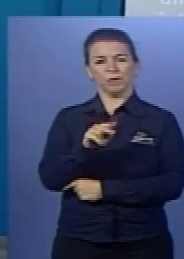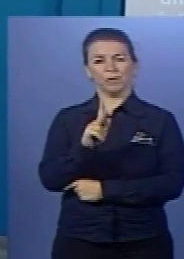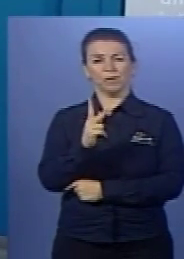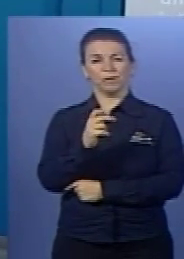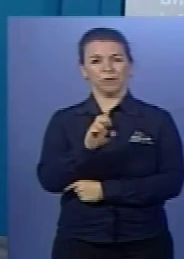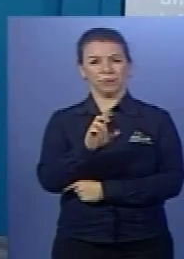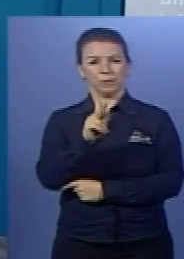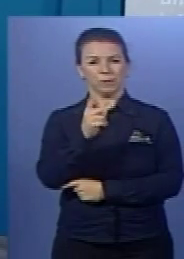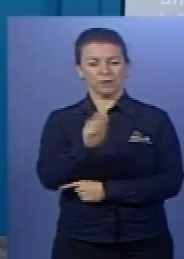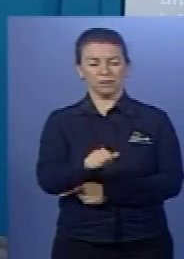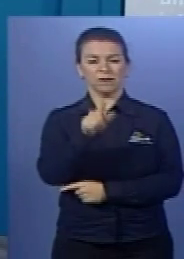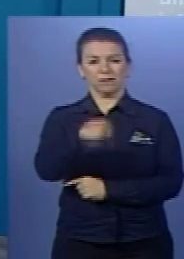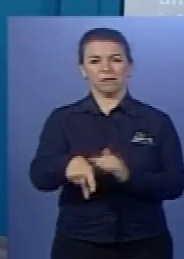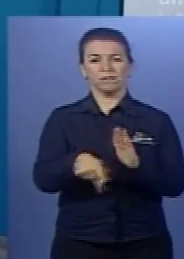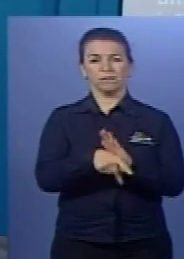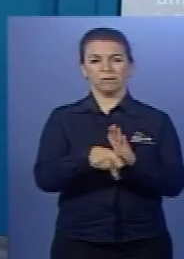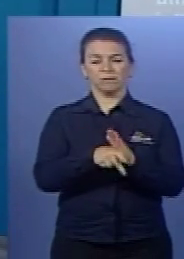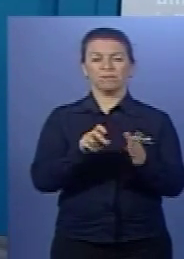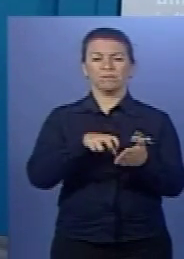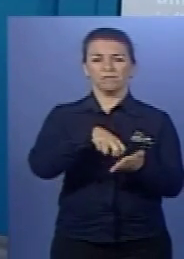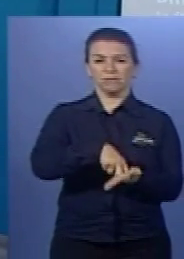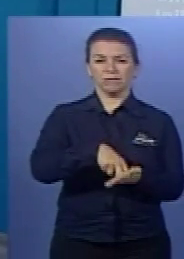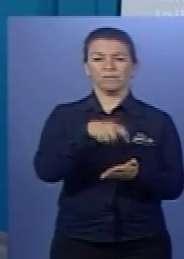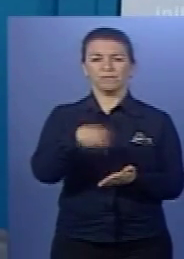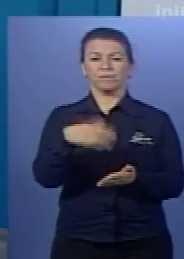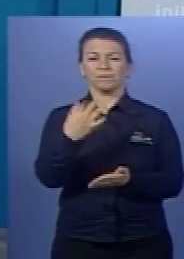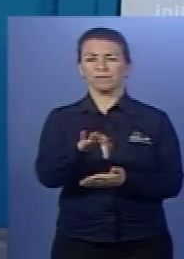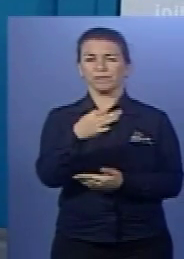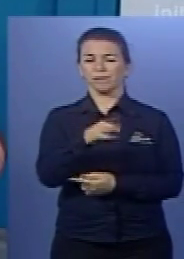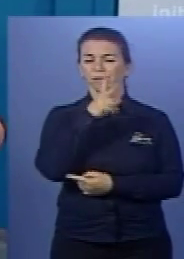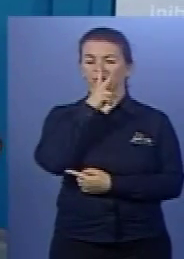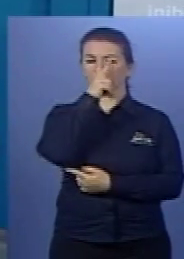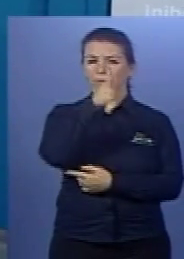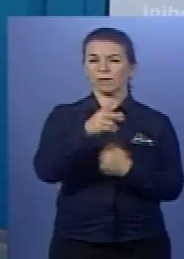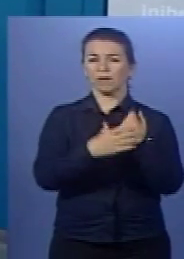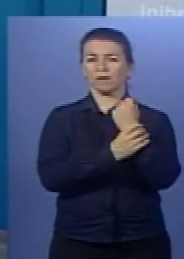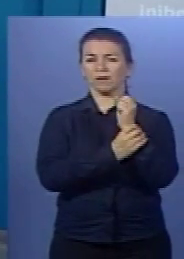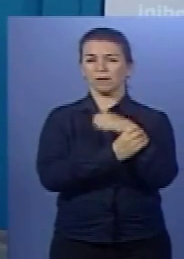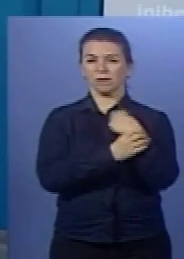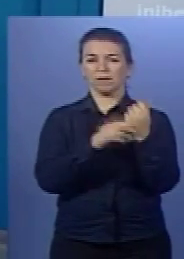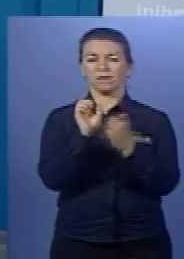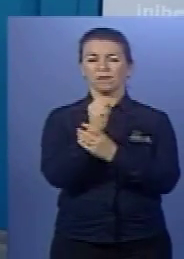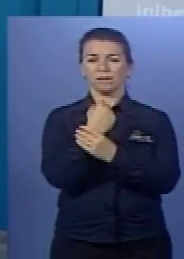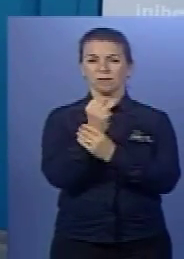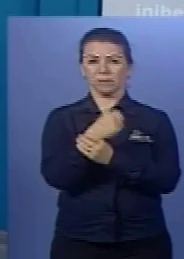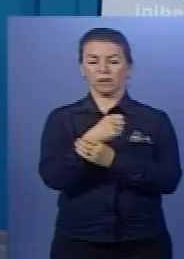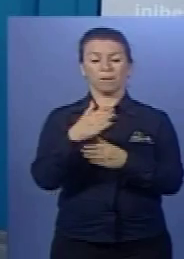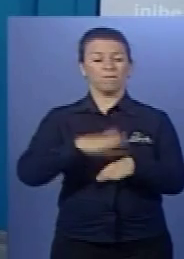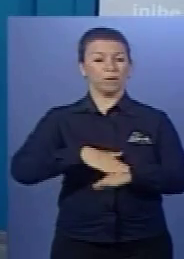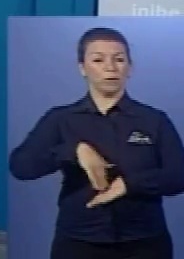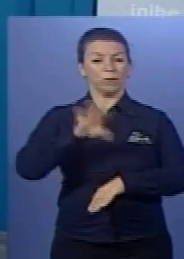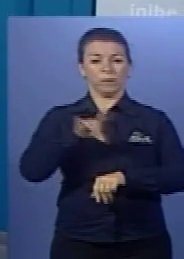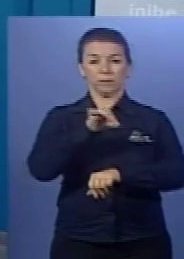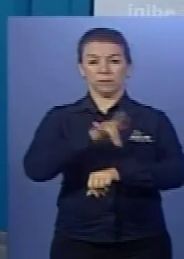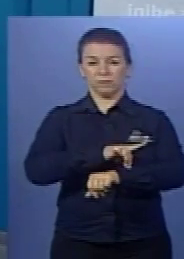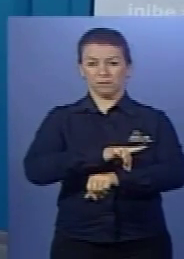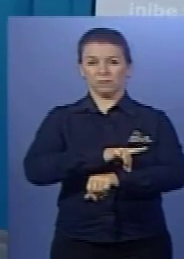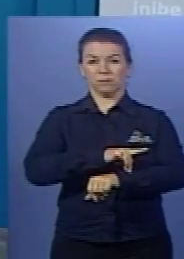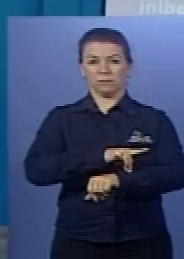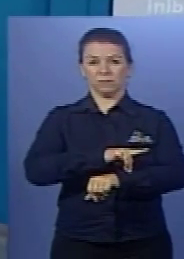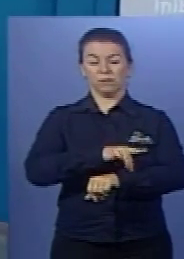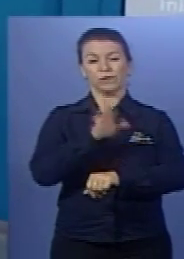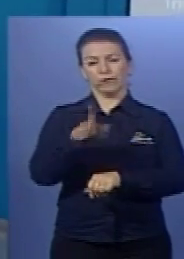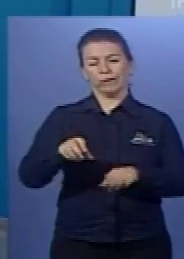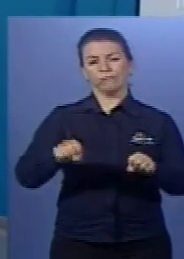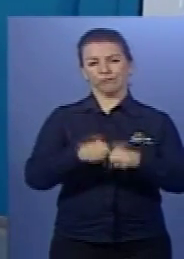característica marcante da febre chikungunya, além da febre, é uma intensa dor articular, mais do que na dengue, que já é chamada de quebra